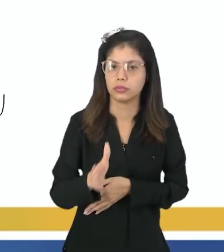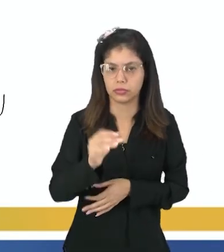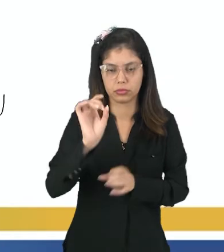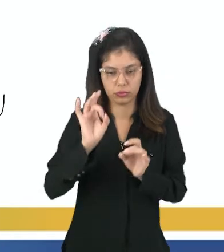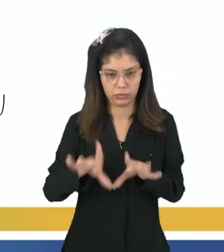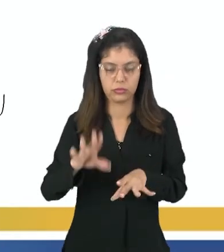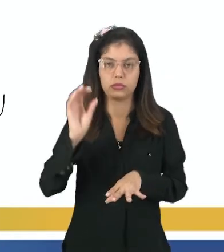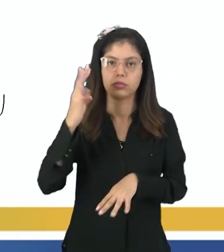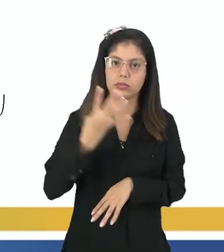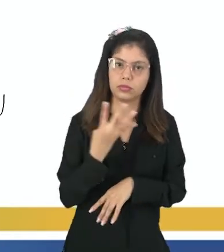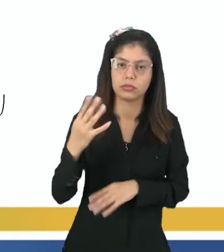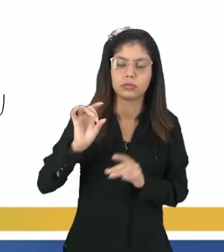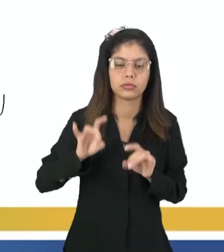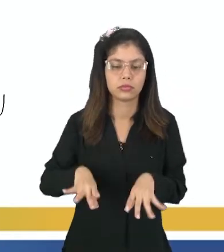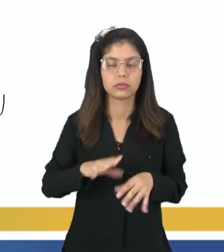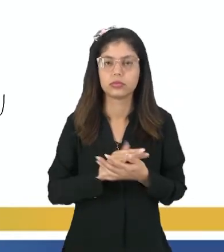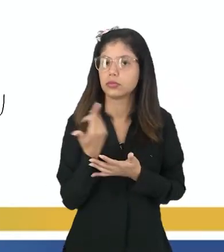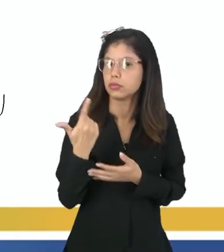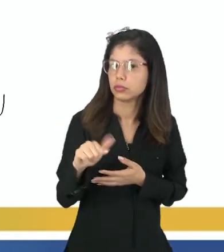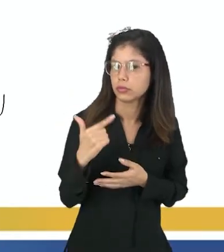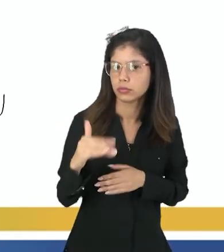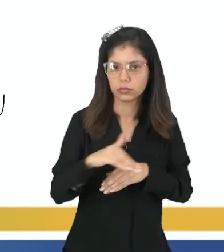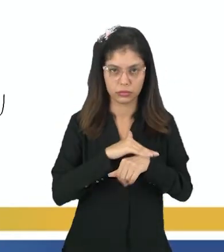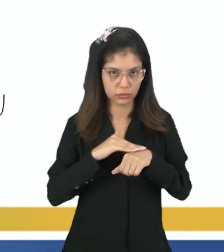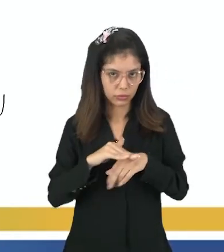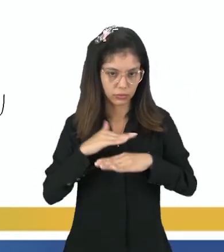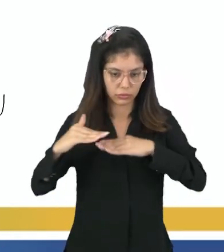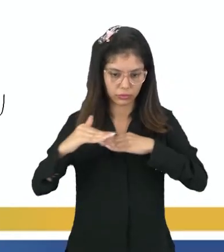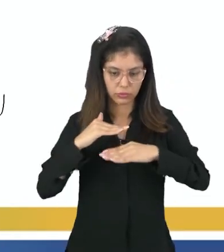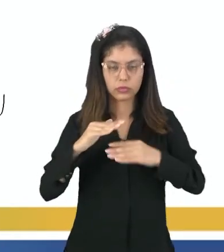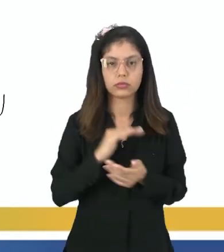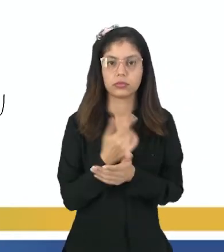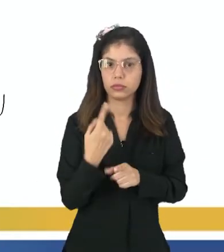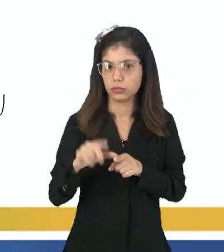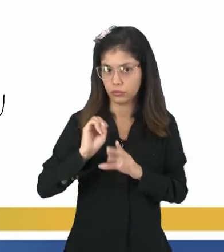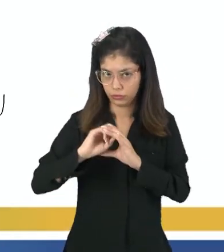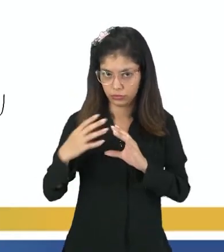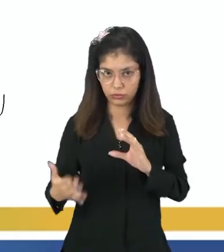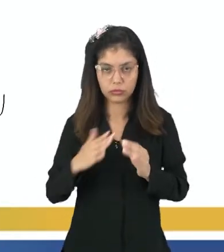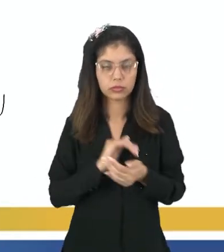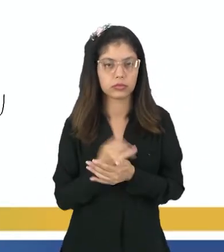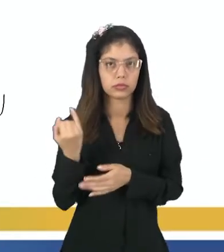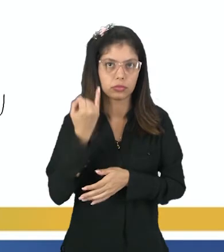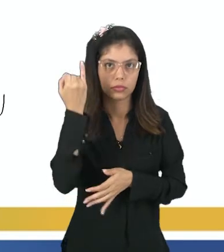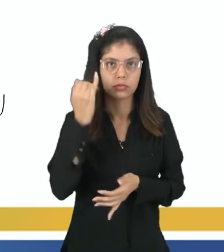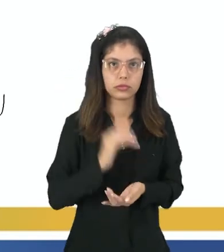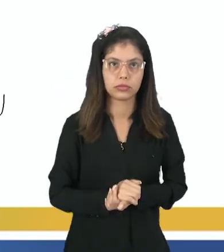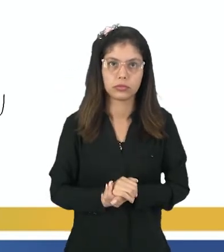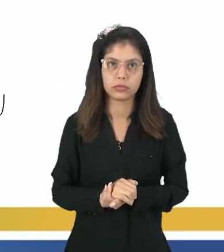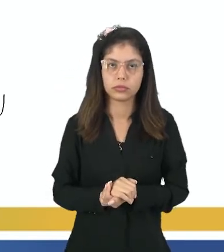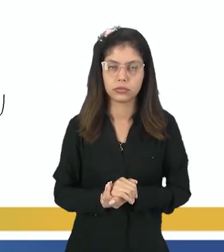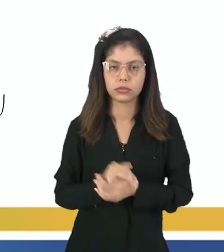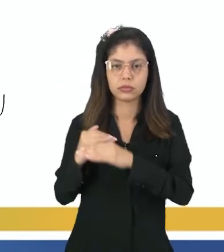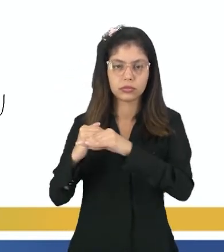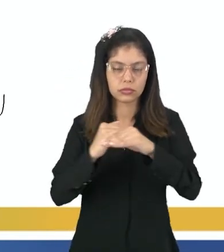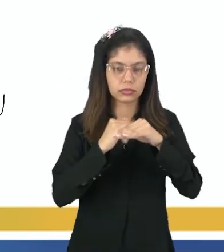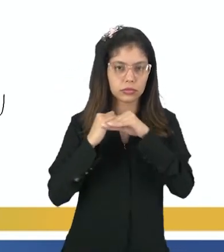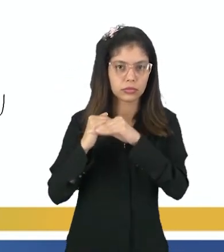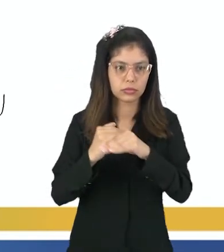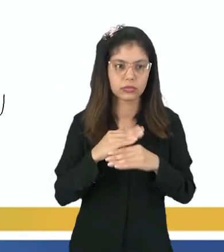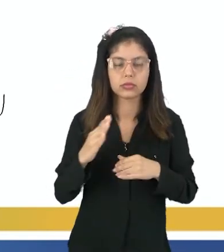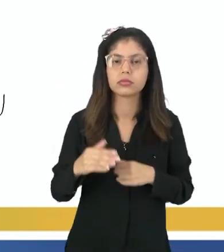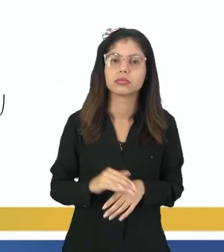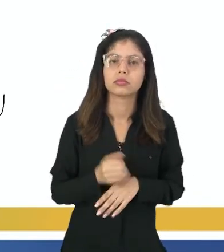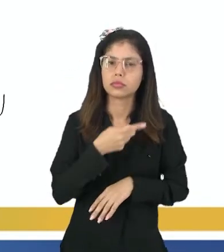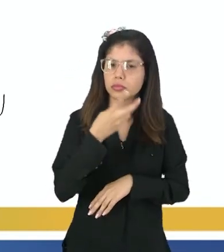quatro últimos não têm essa superfície, por conta da sua característica principal, que vai ser basicamente a